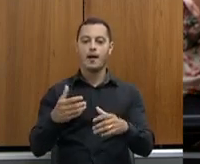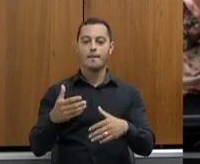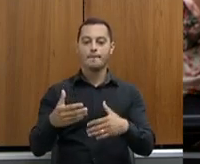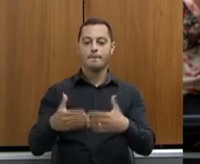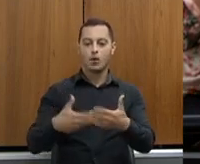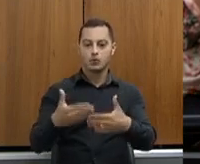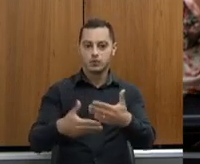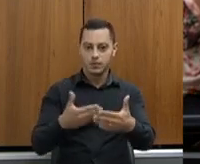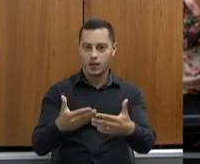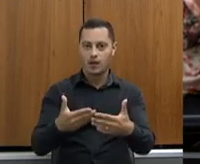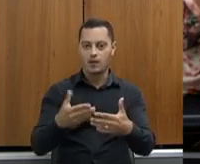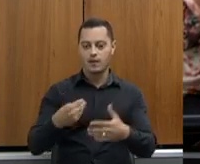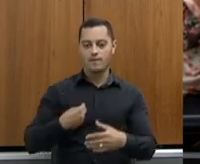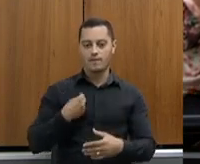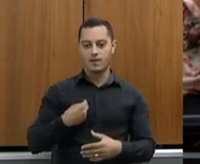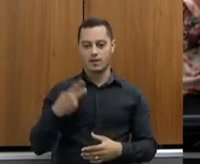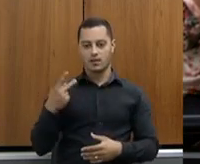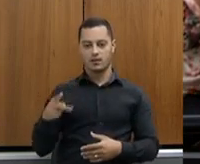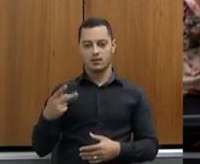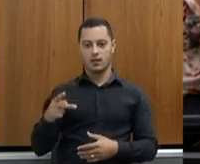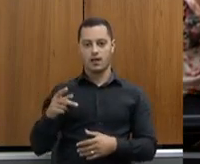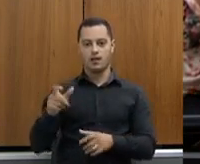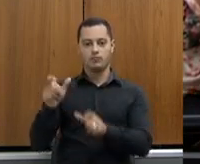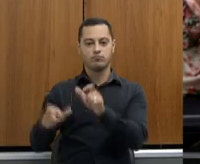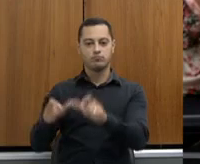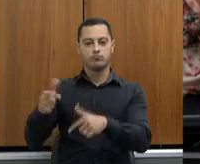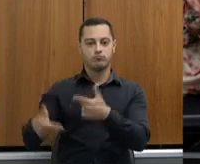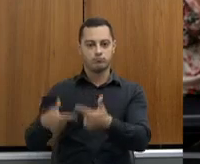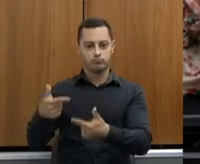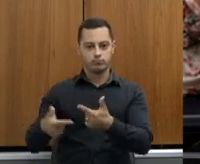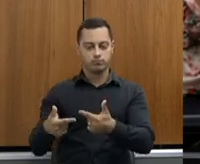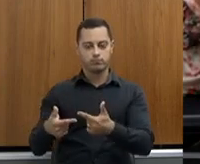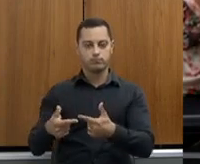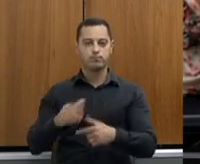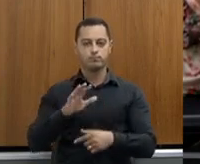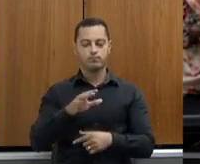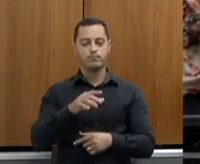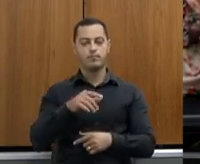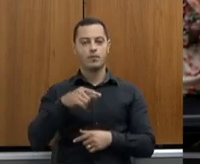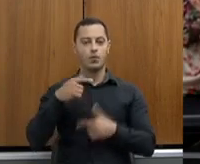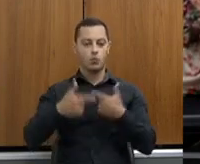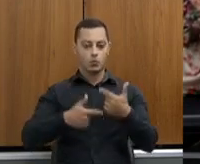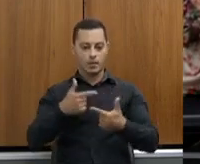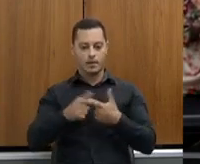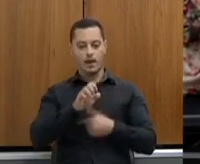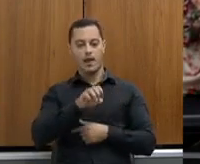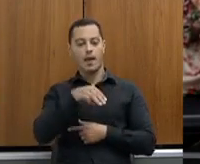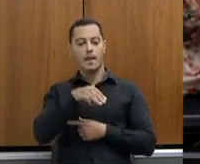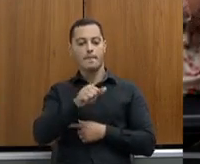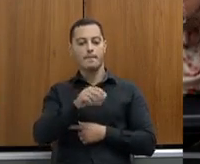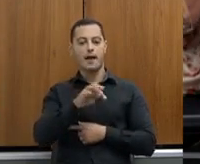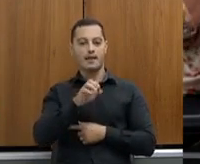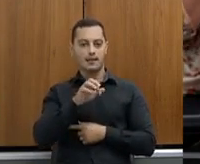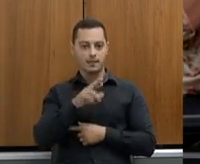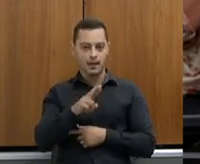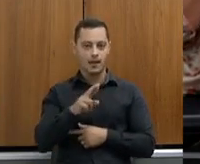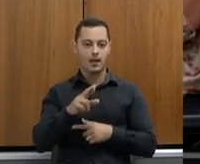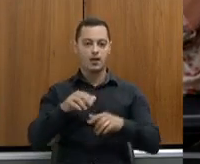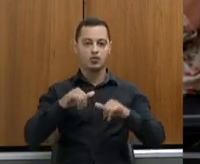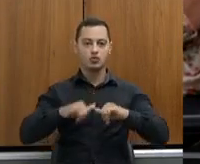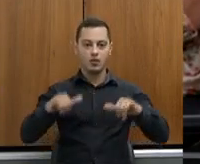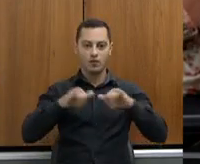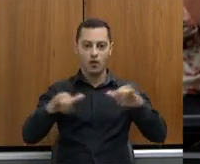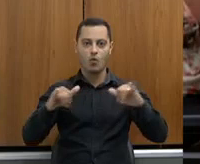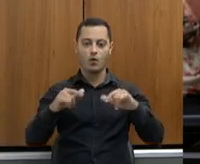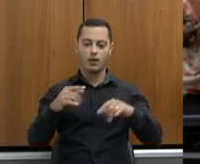produtor. Às vezes, não enxergamos tão diretamente quanto o trabalho da Emater na extensão, mas é a Emater divulgando e colocando a tecnologia